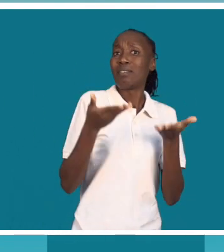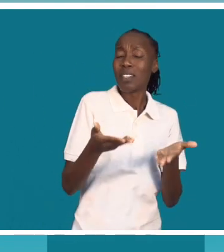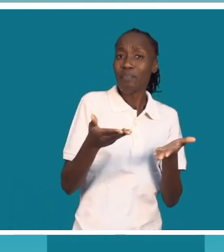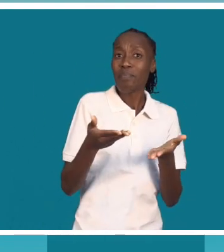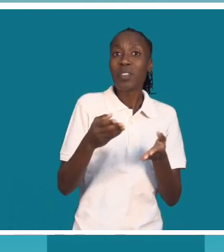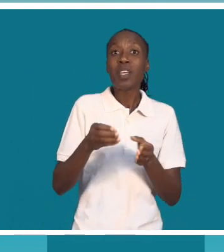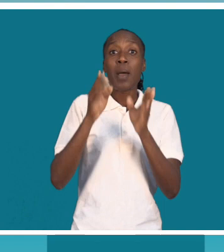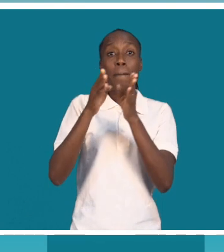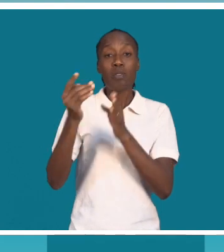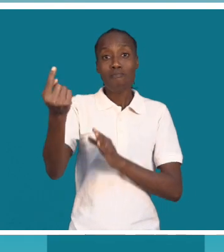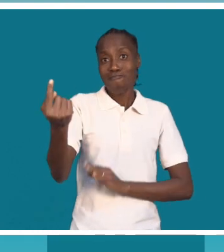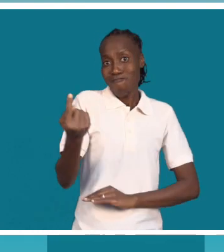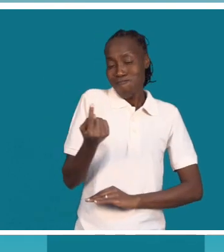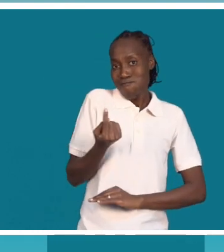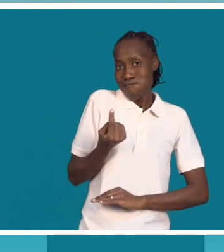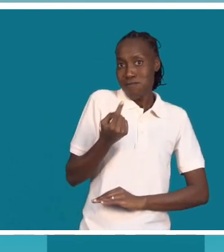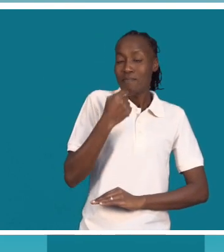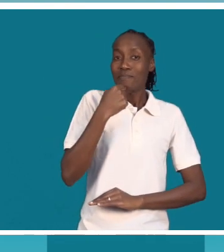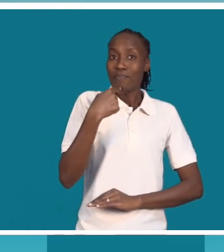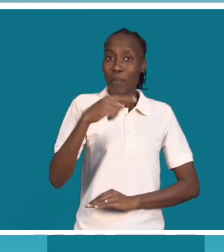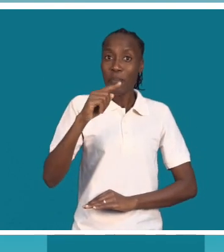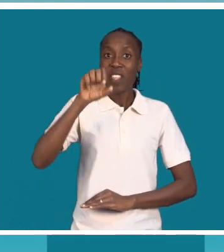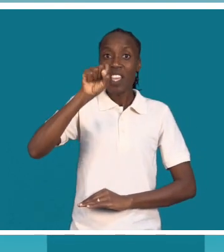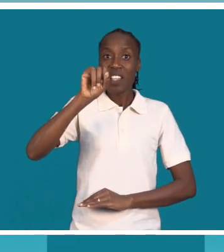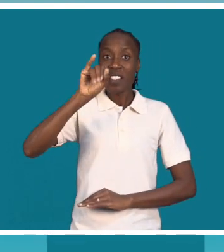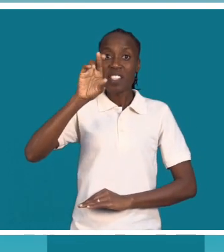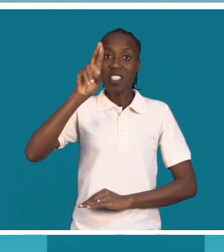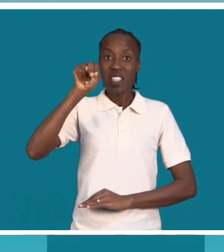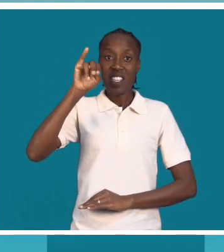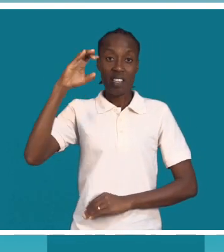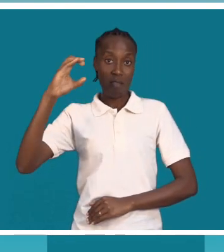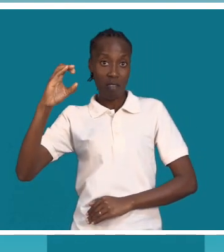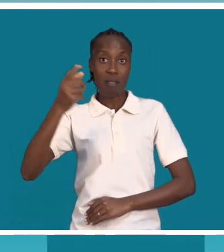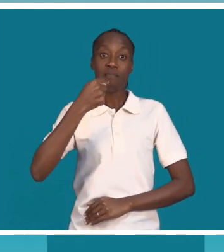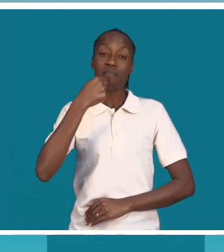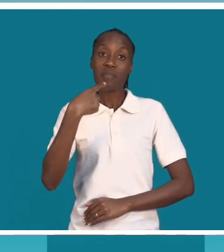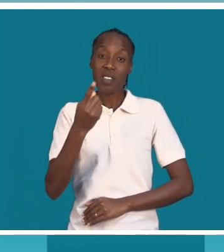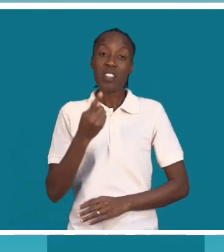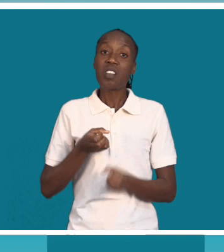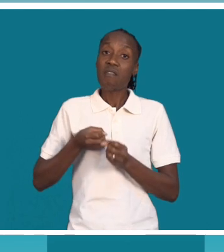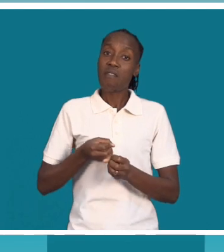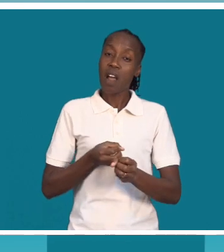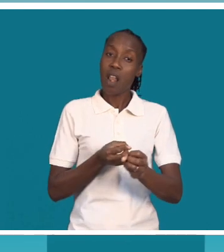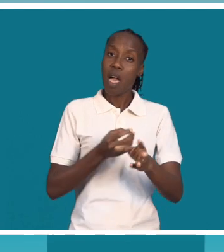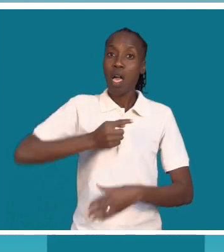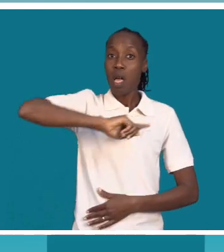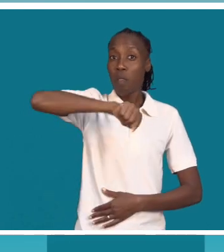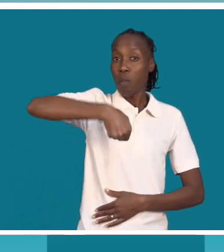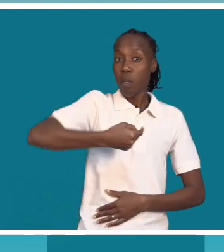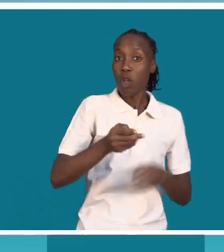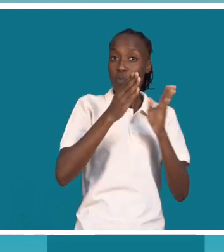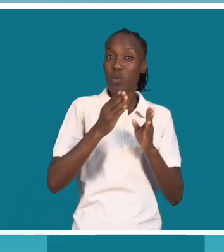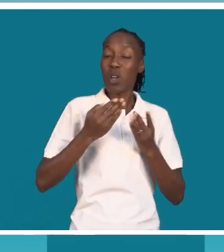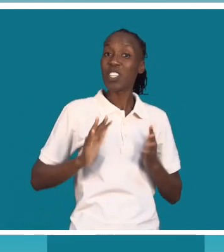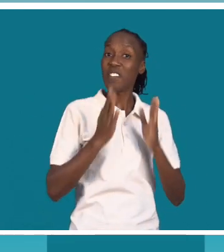Fiz o scan, mas não me dizem nada. Veio cá uma organização que trabalha em prol dos direitos dos